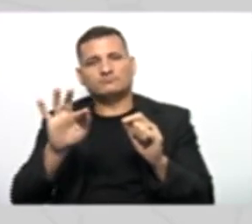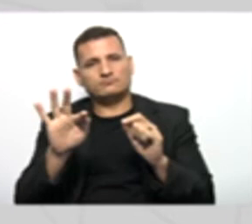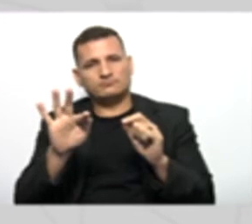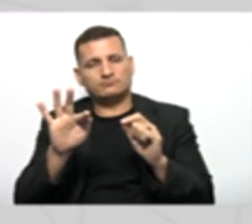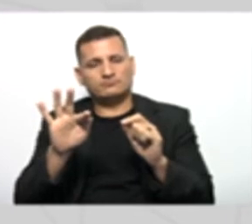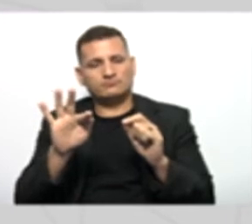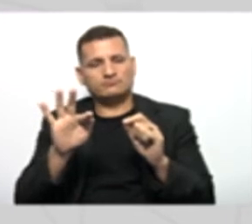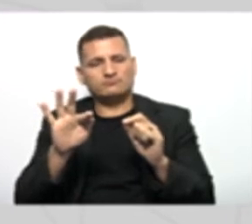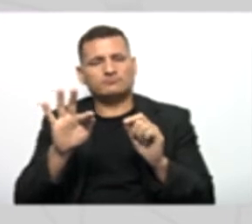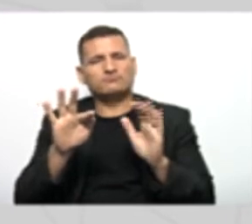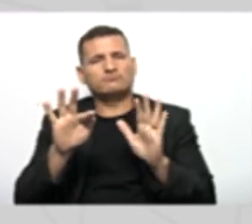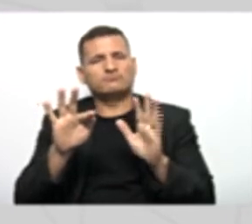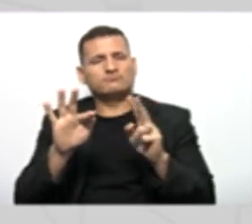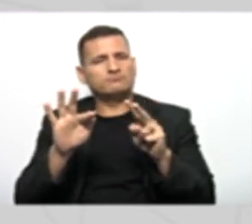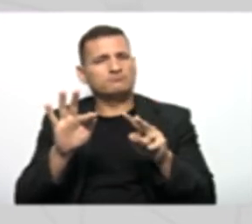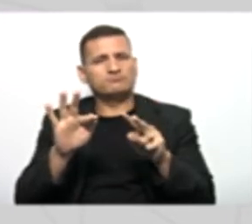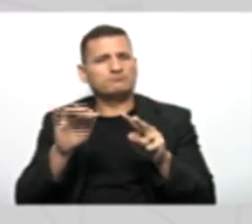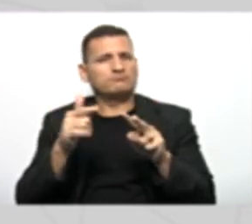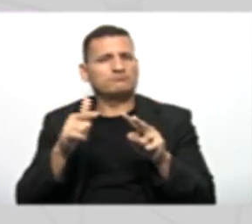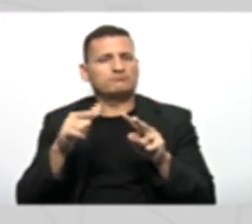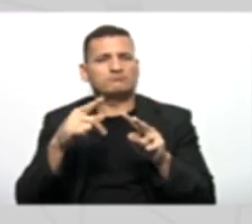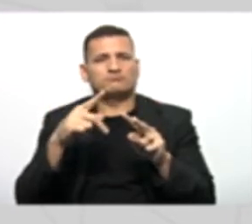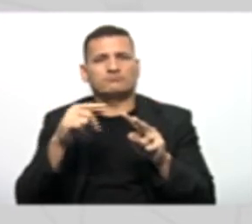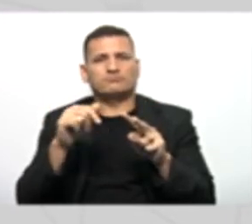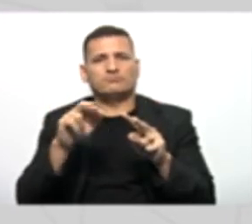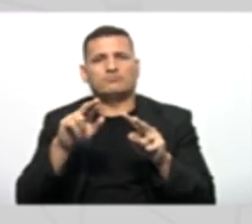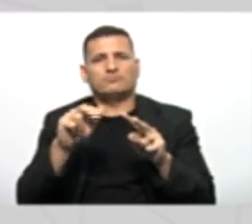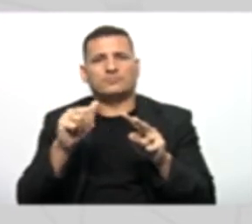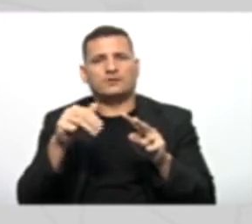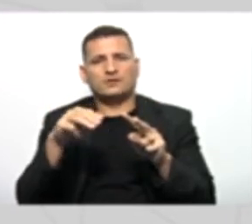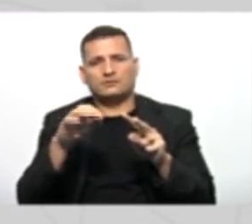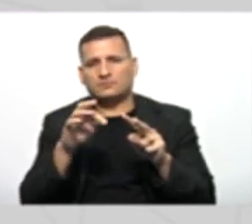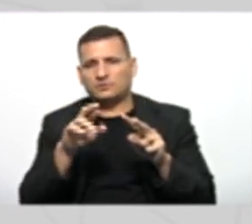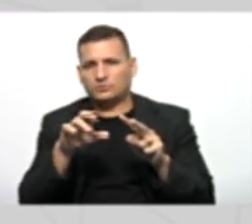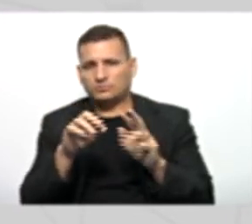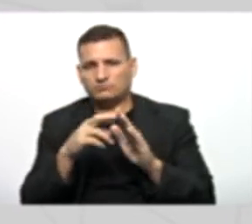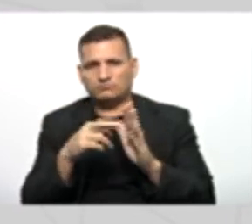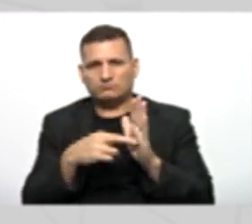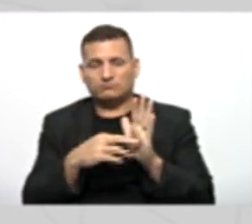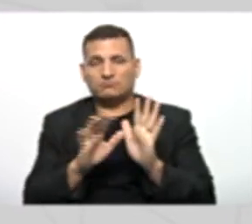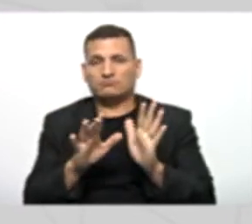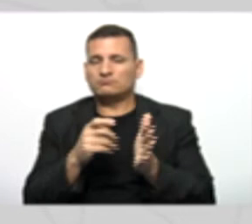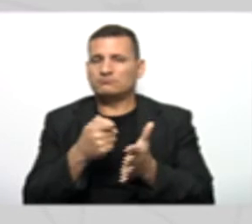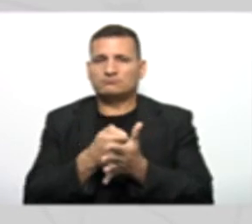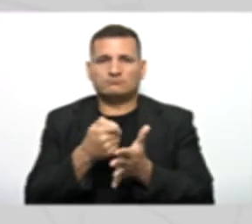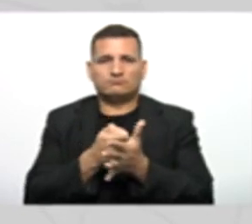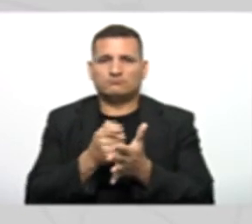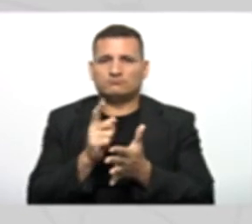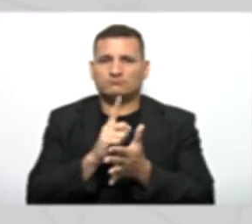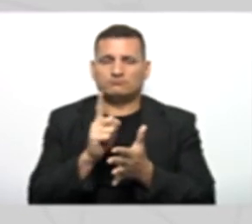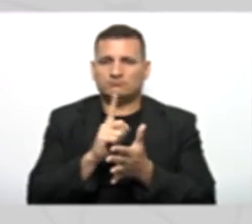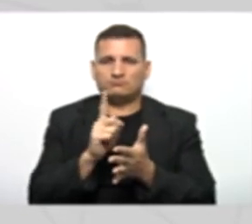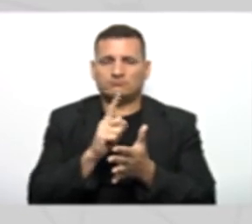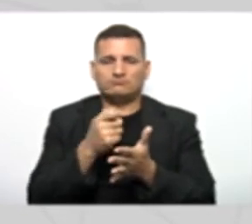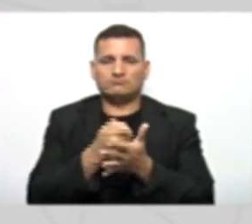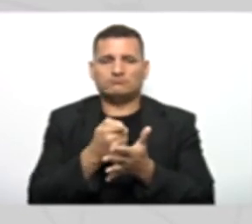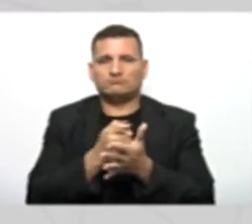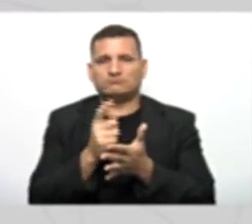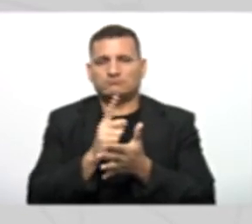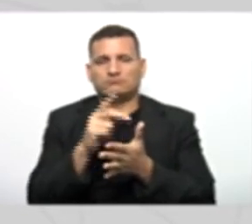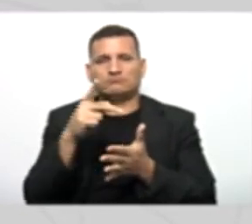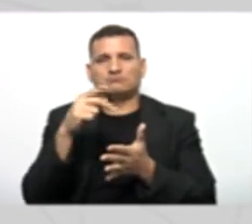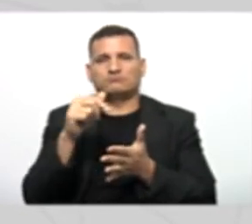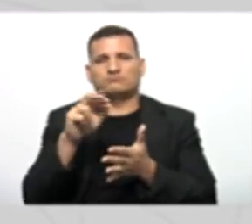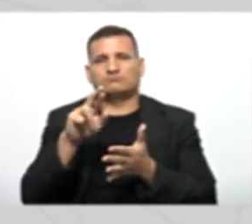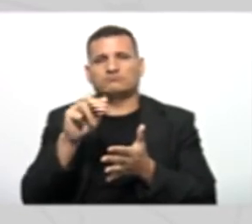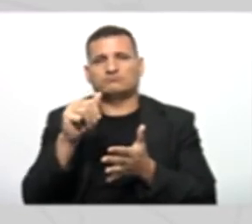não está vindo Nenhum parâmetro Aqui no nosso método construtor É importante lembrar Que não é obrigatório O método construtor Receber parâmetros